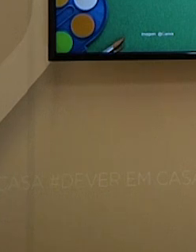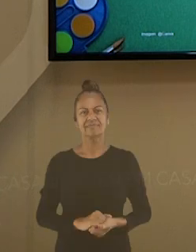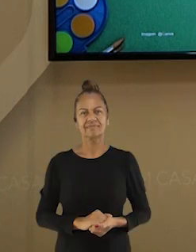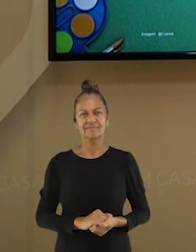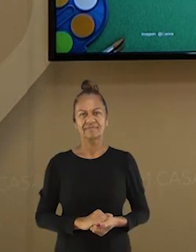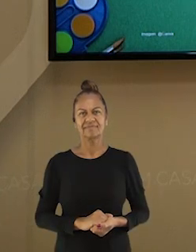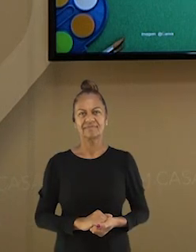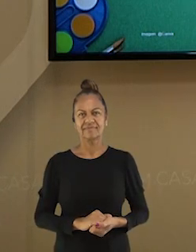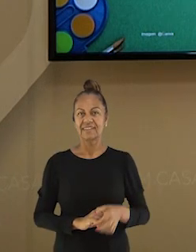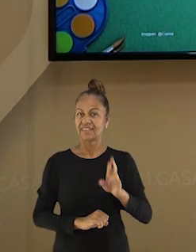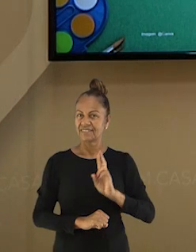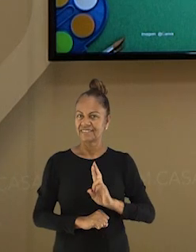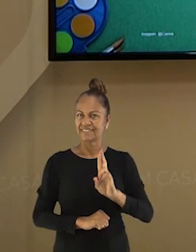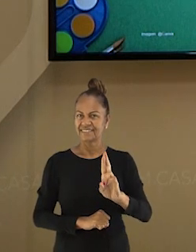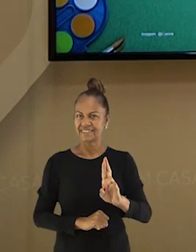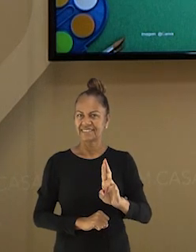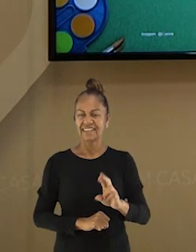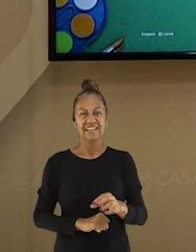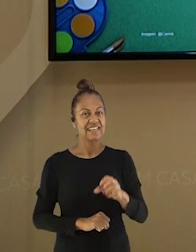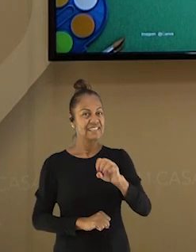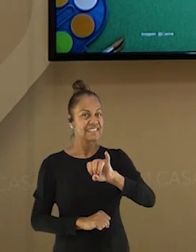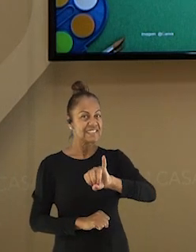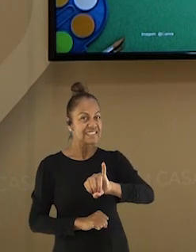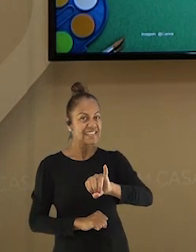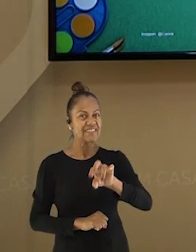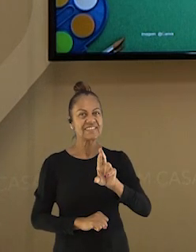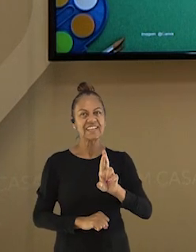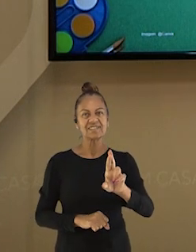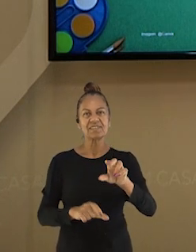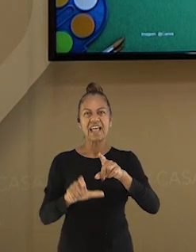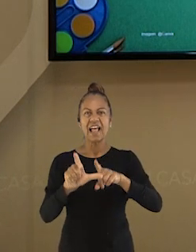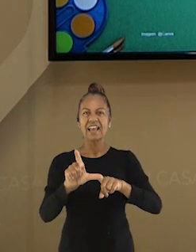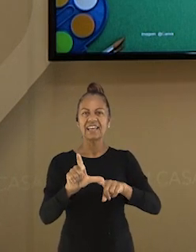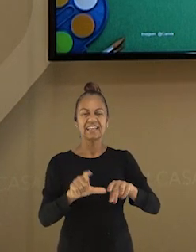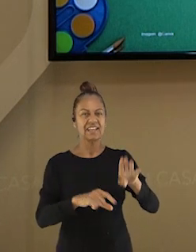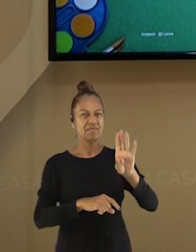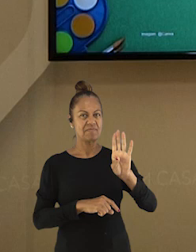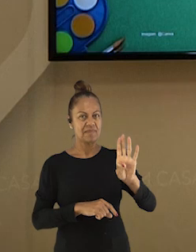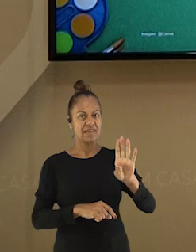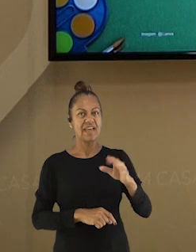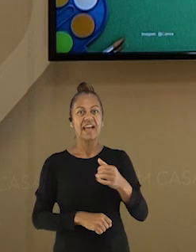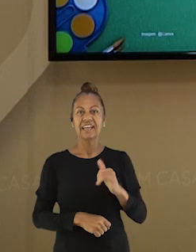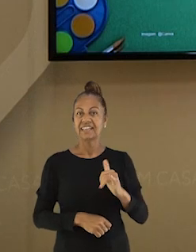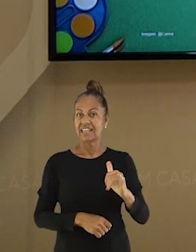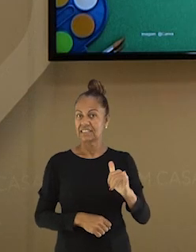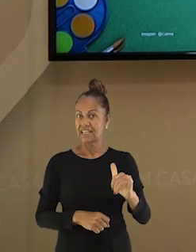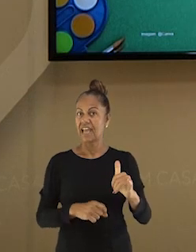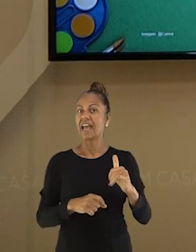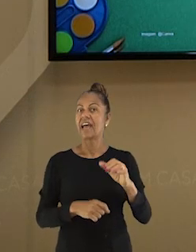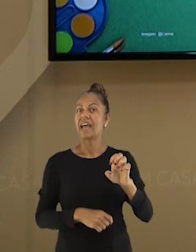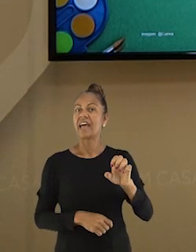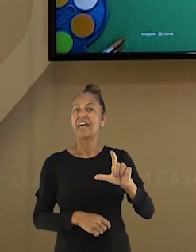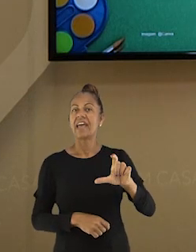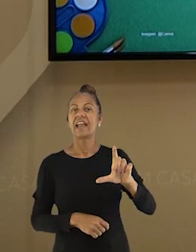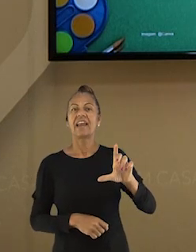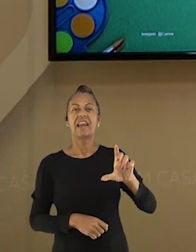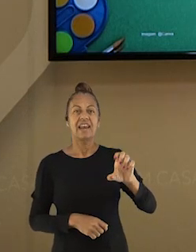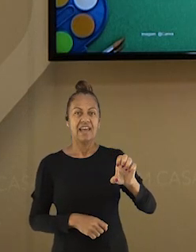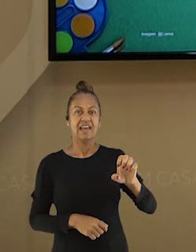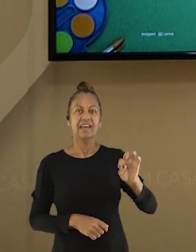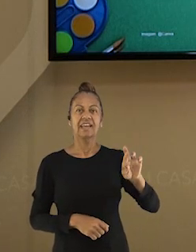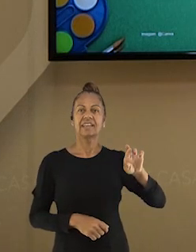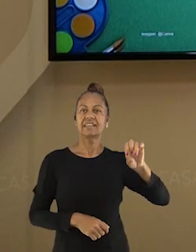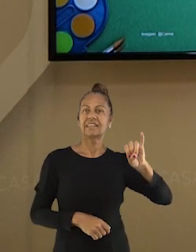Vamos para a correção. Acertou quem respondeu a letra B. A energia elétrica, conforme vimos, é a